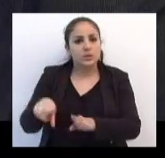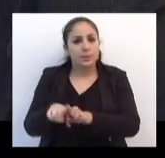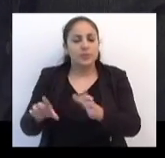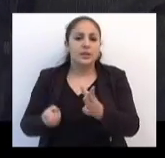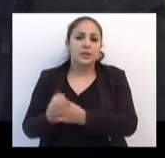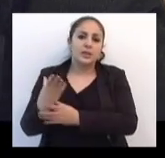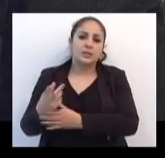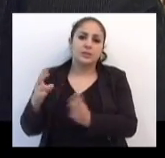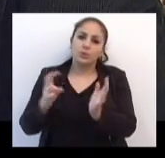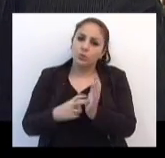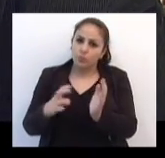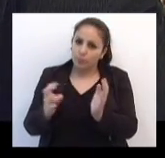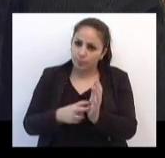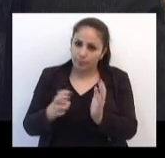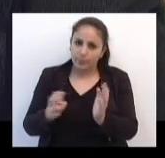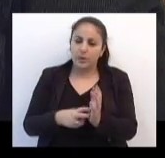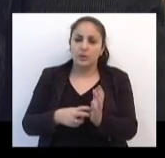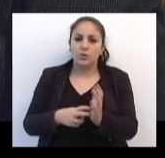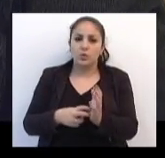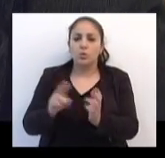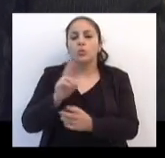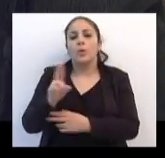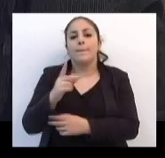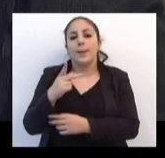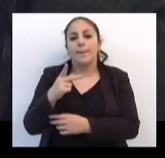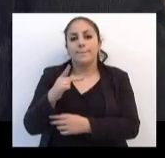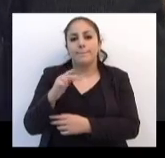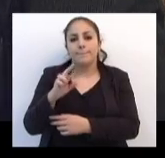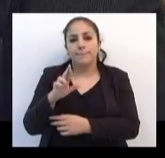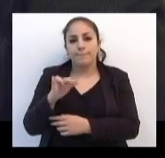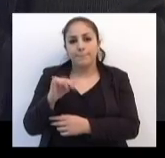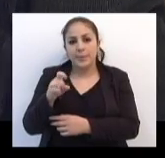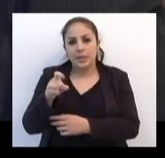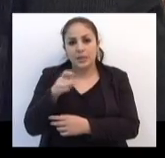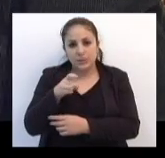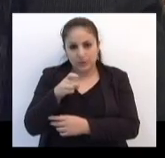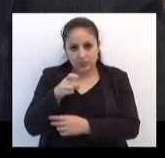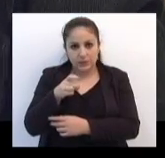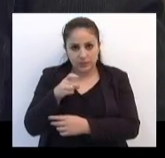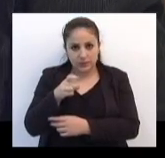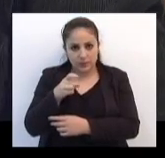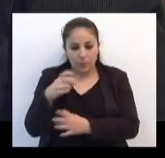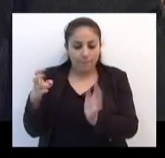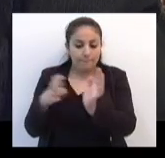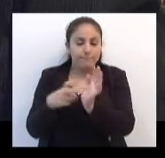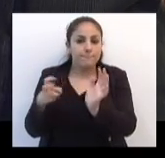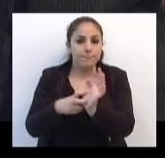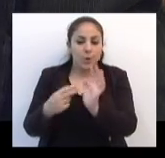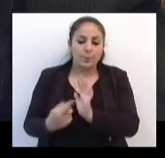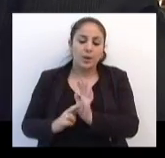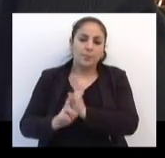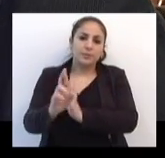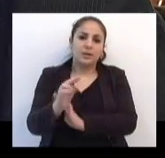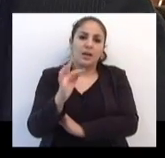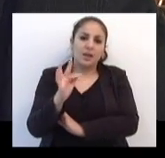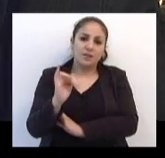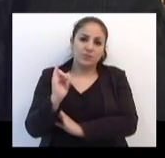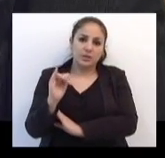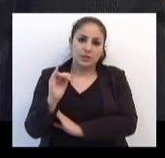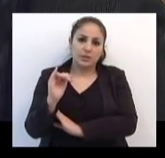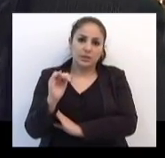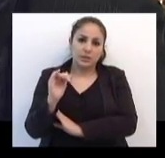inclusive, de um banco, chamado BRICS, de um banco para fazer frente ao FMI.